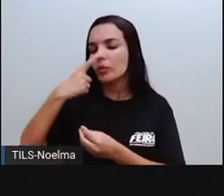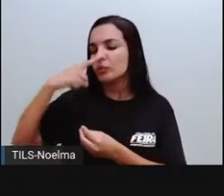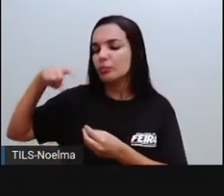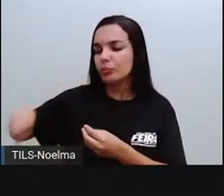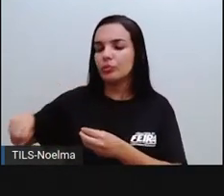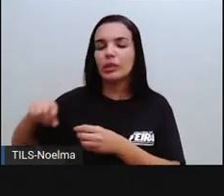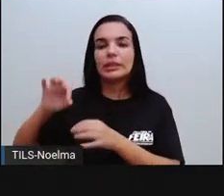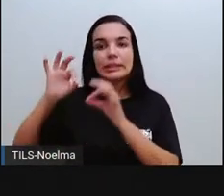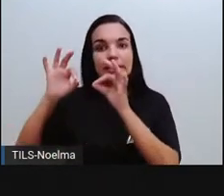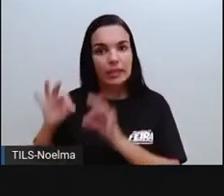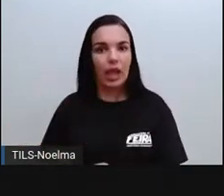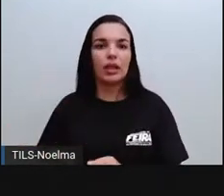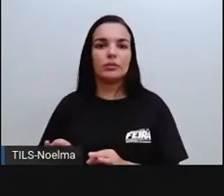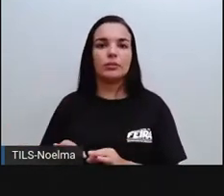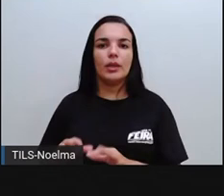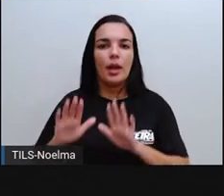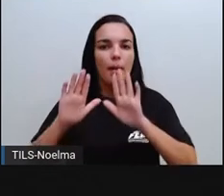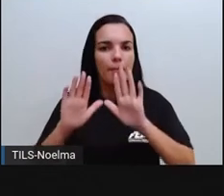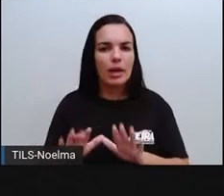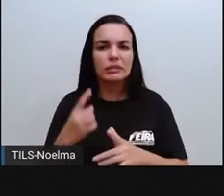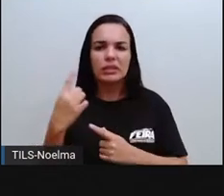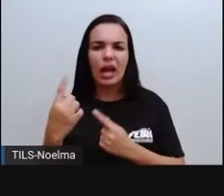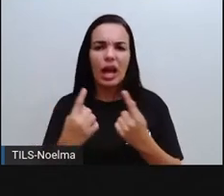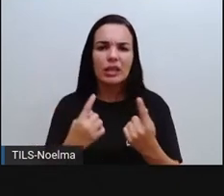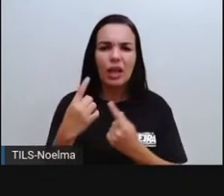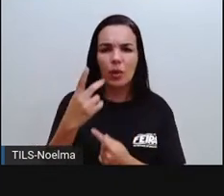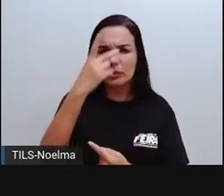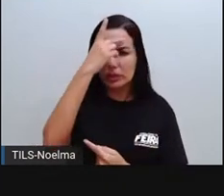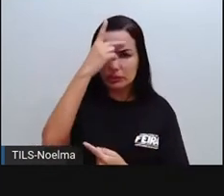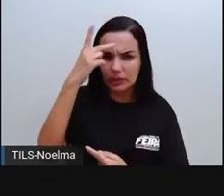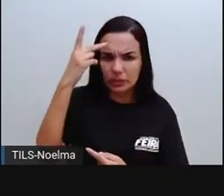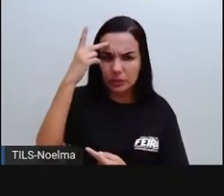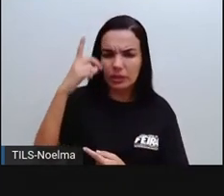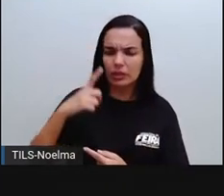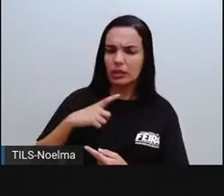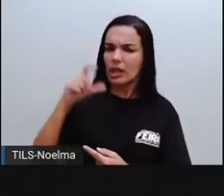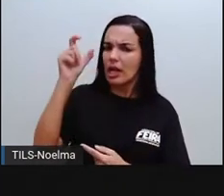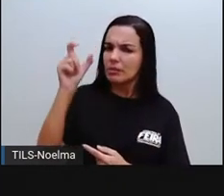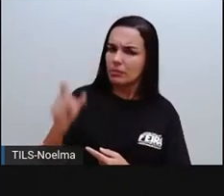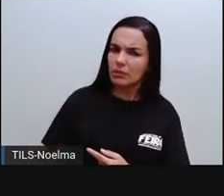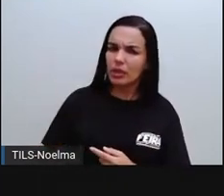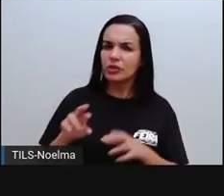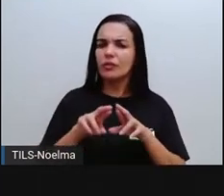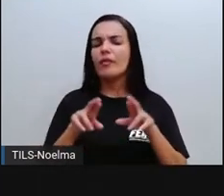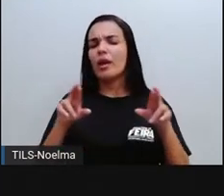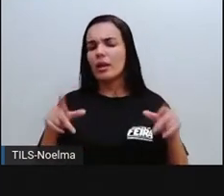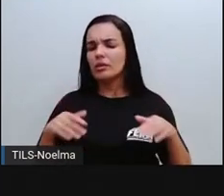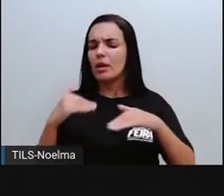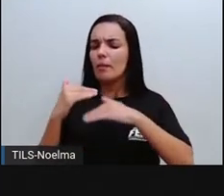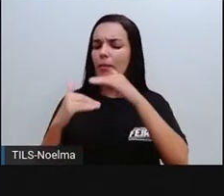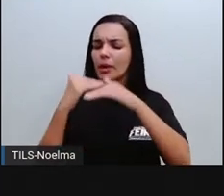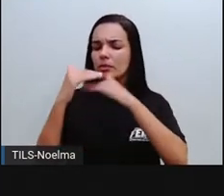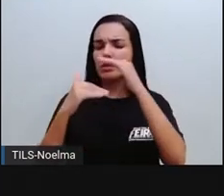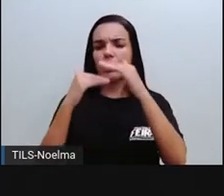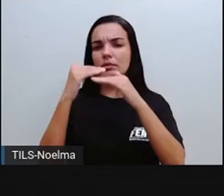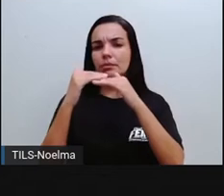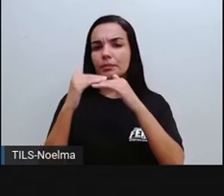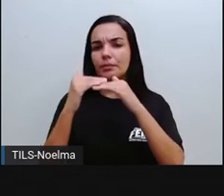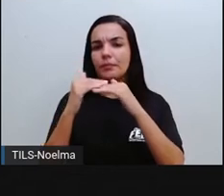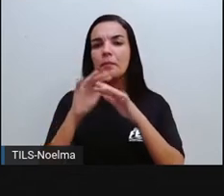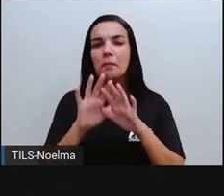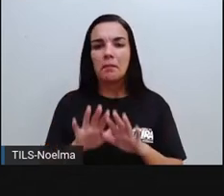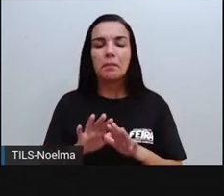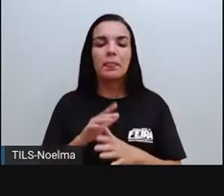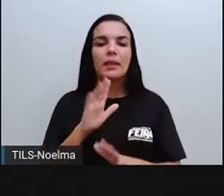correto, viu, gente? Mas, cada um desses atores, eles possuem responsabilidades diferentes dentro do processo. Como eu